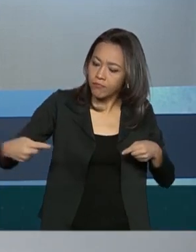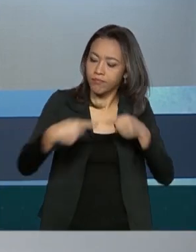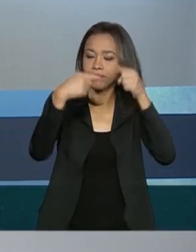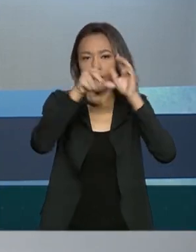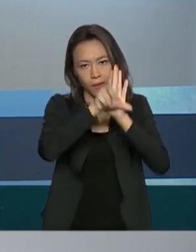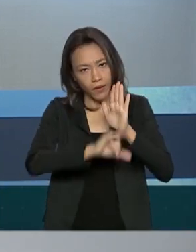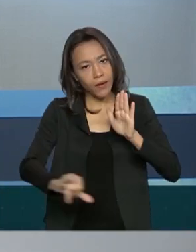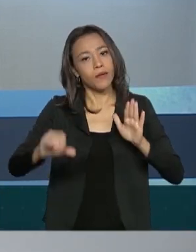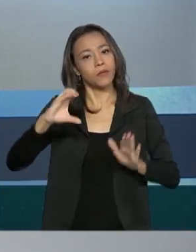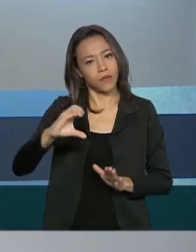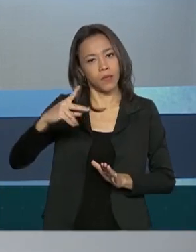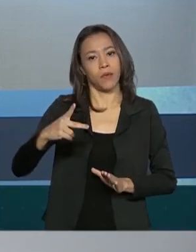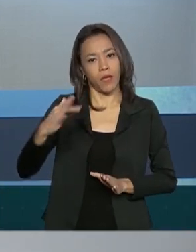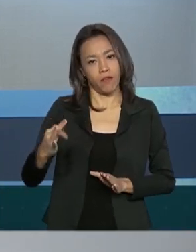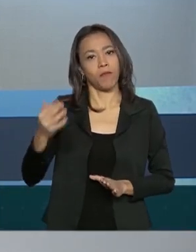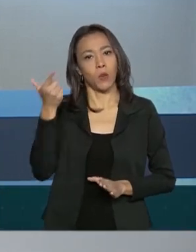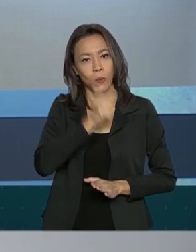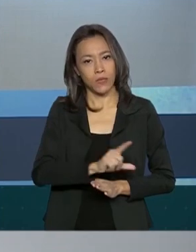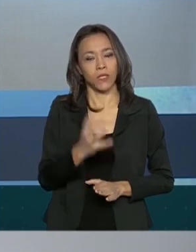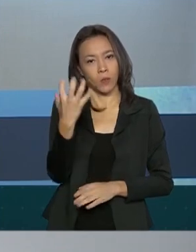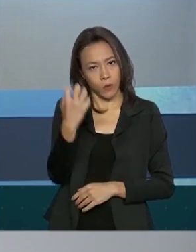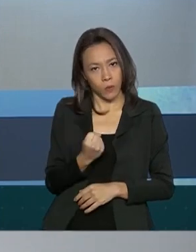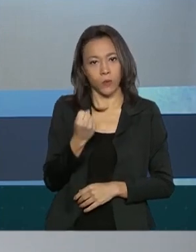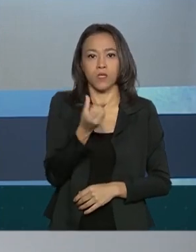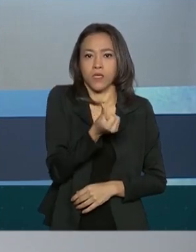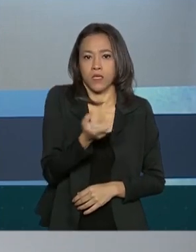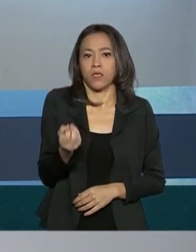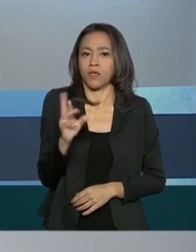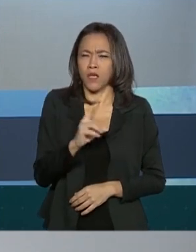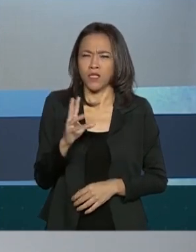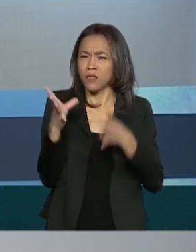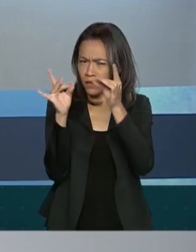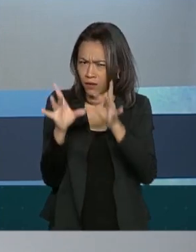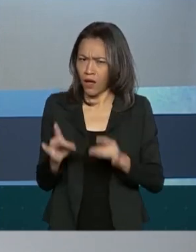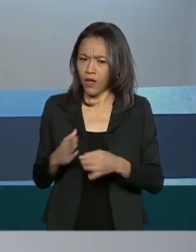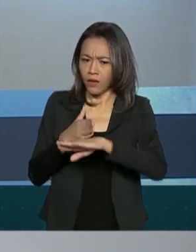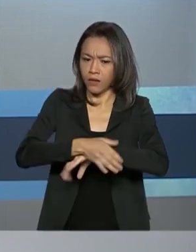auxílio emergencial de R$ 600. Todos os detalhes estão no site da Receita Federal.